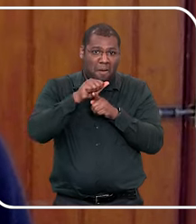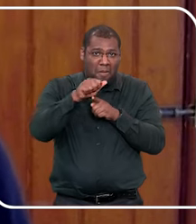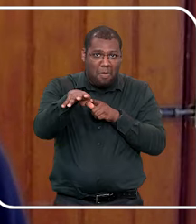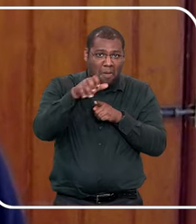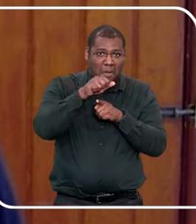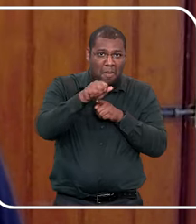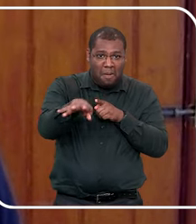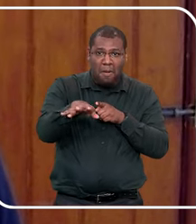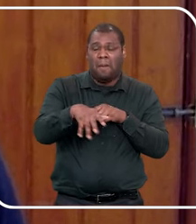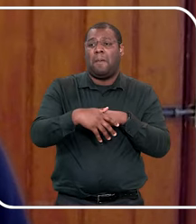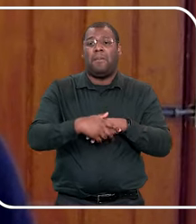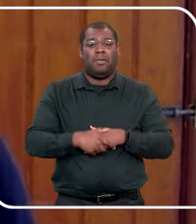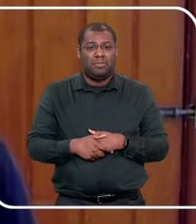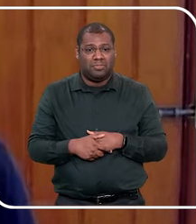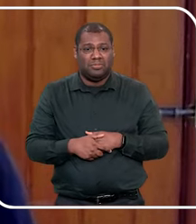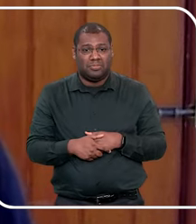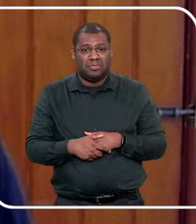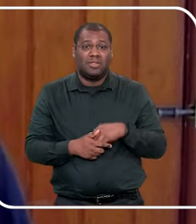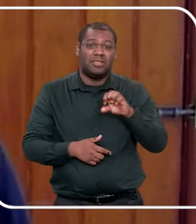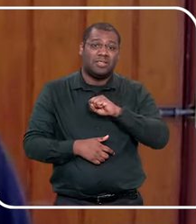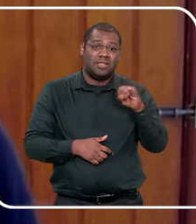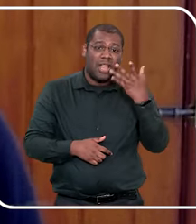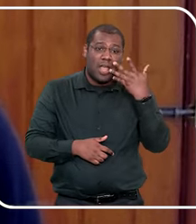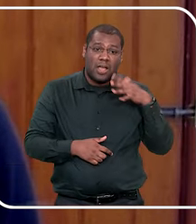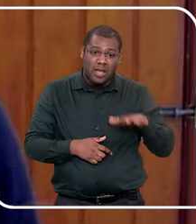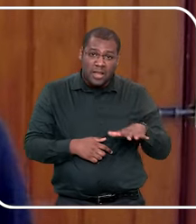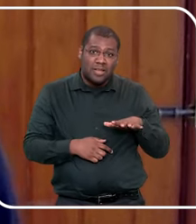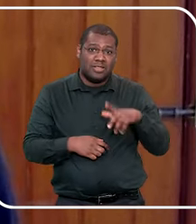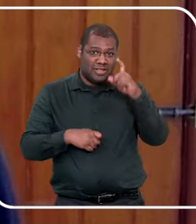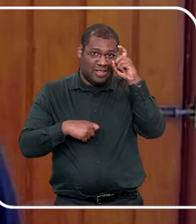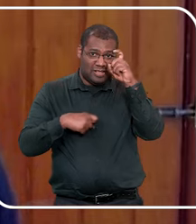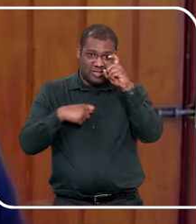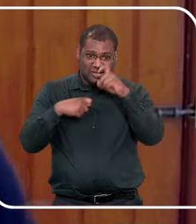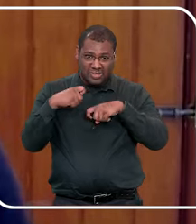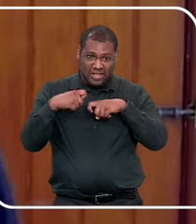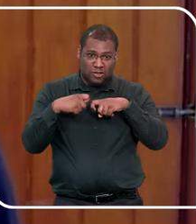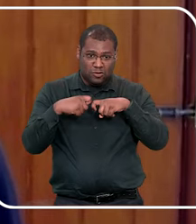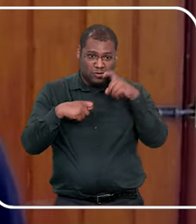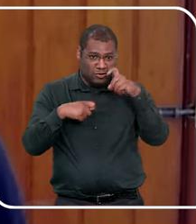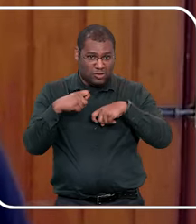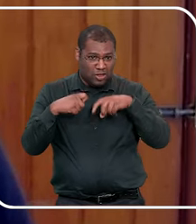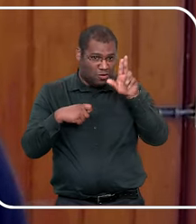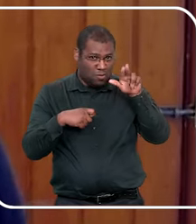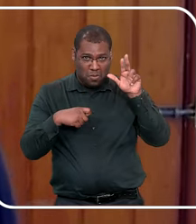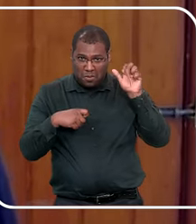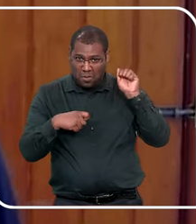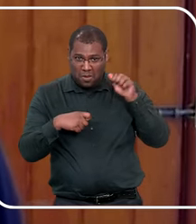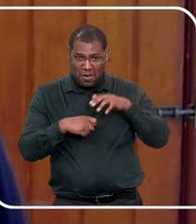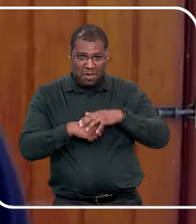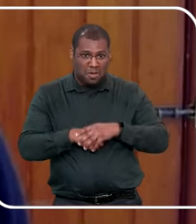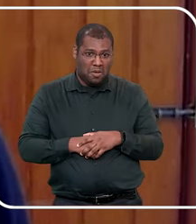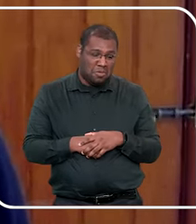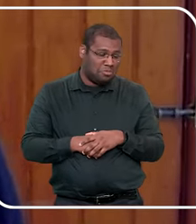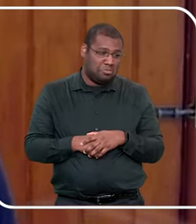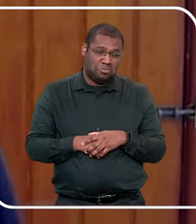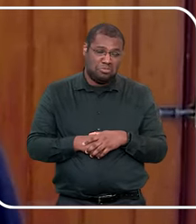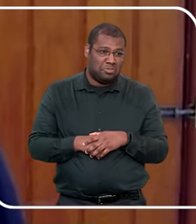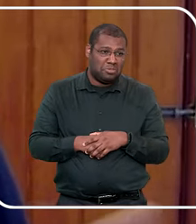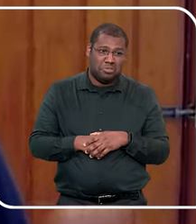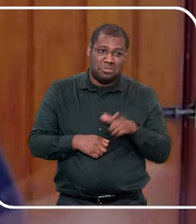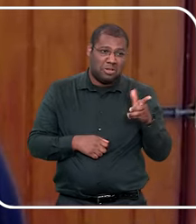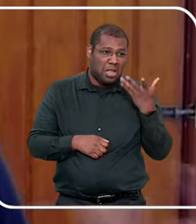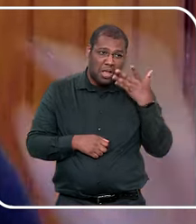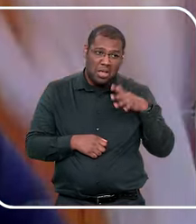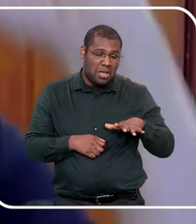que é um esperma, a cor do esperma, a criança não tem, se ela nunca teve uma relação sexual, ou viu alguma coisa,